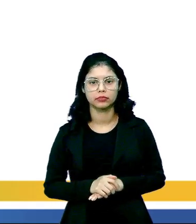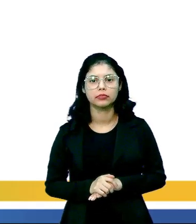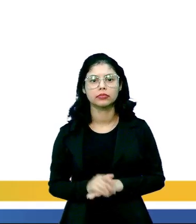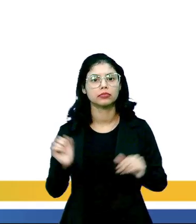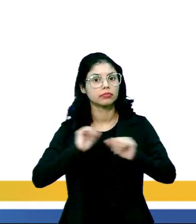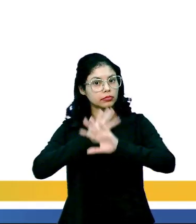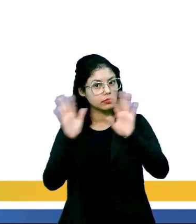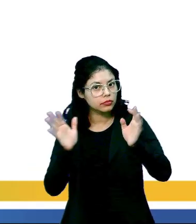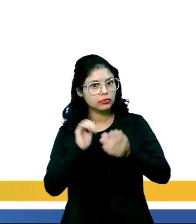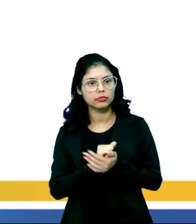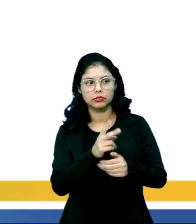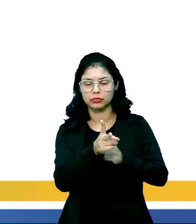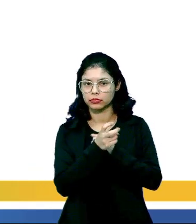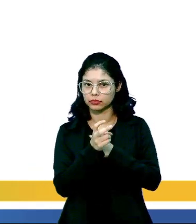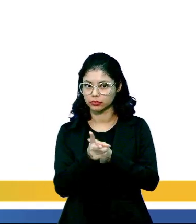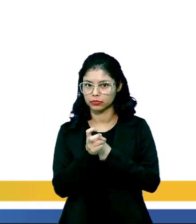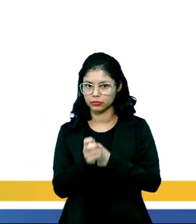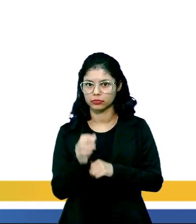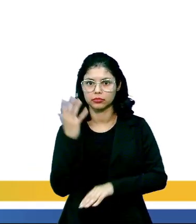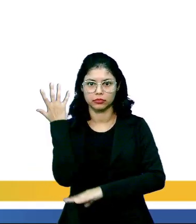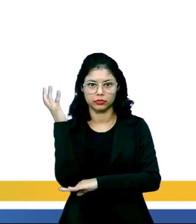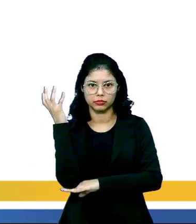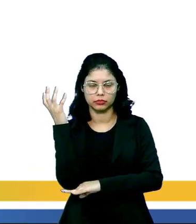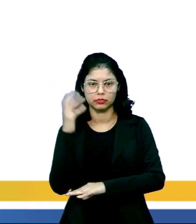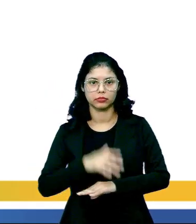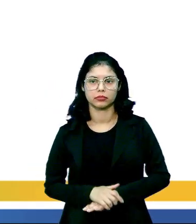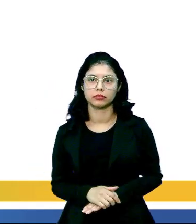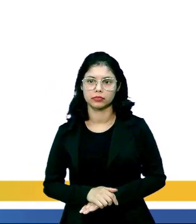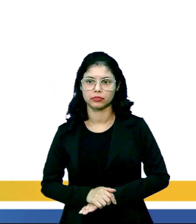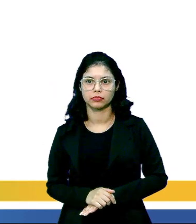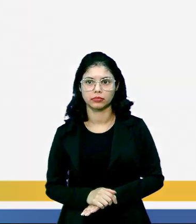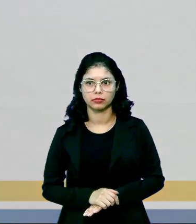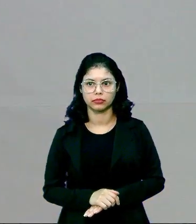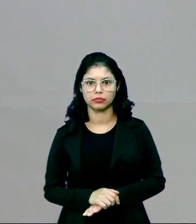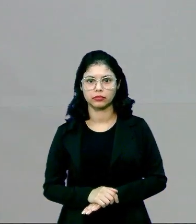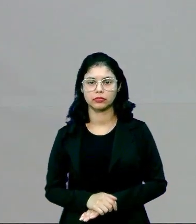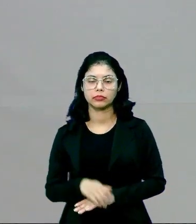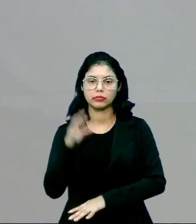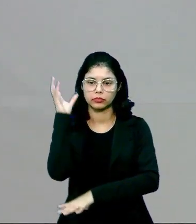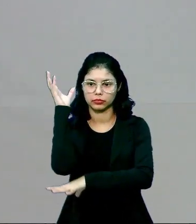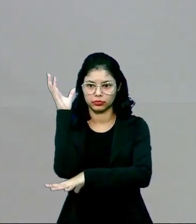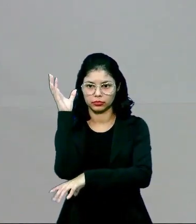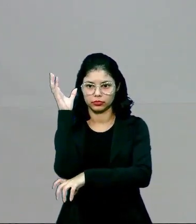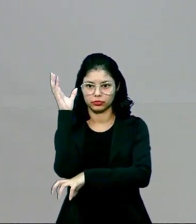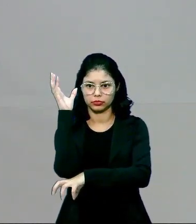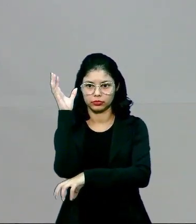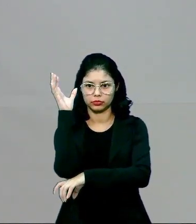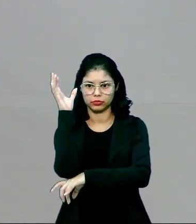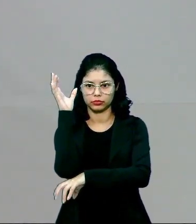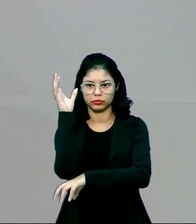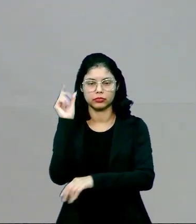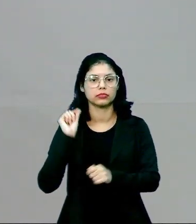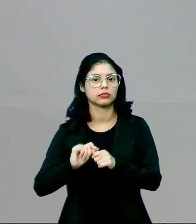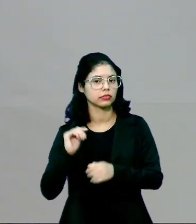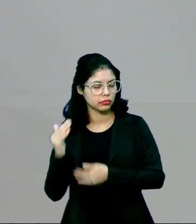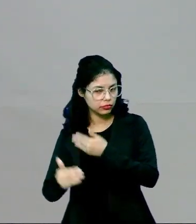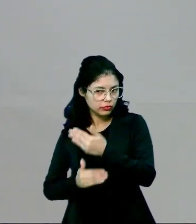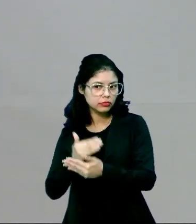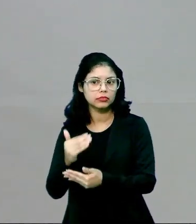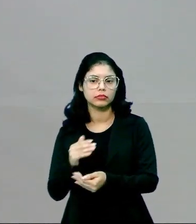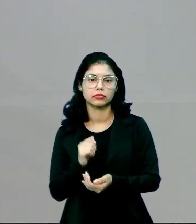Claro, e tem a parte da absorção. As raízes, pessoal, ela também faz esse processo.